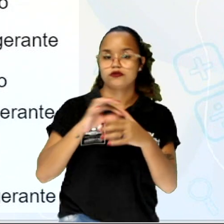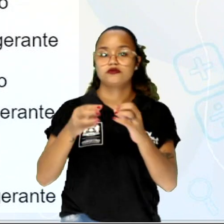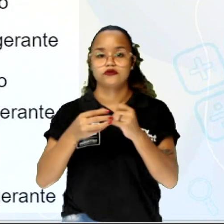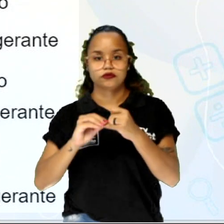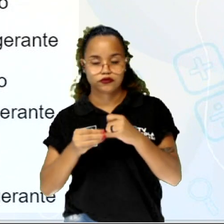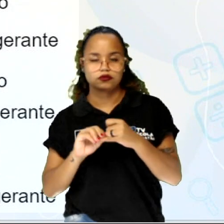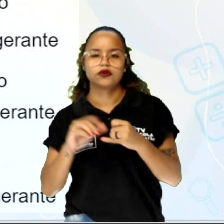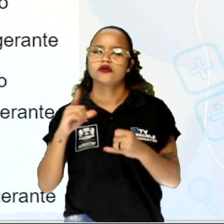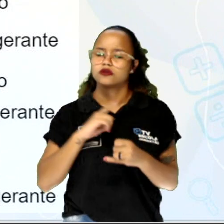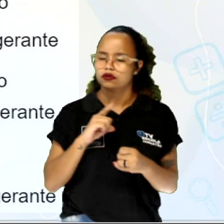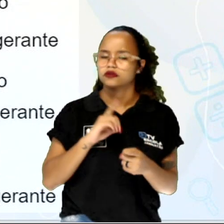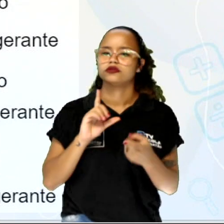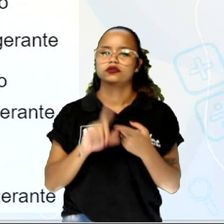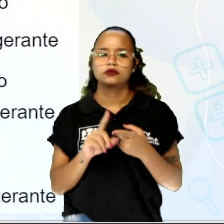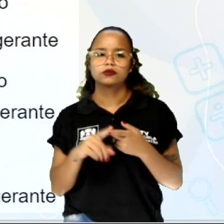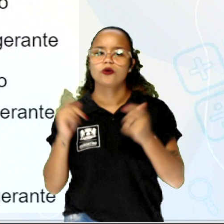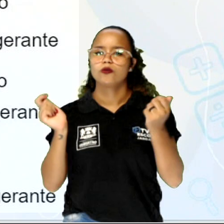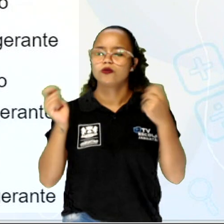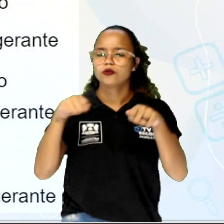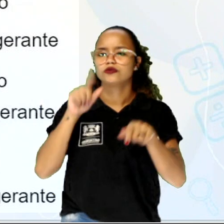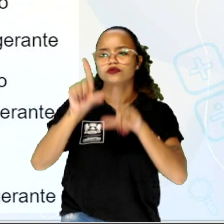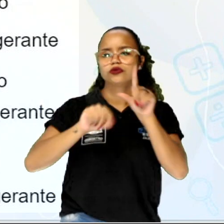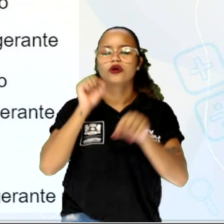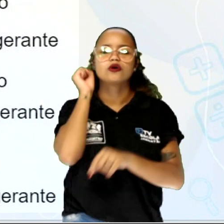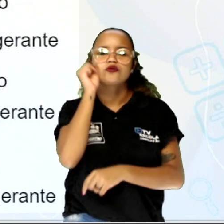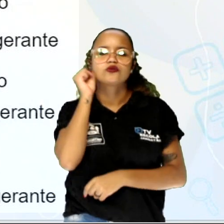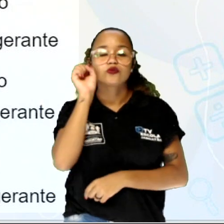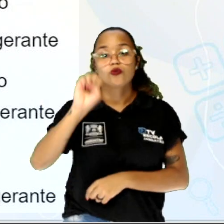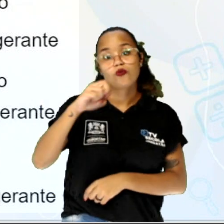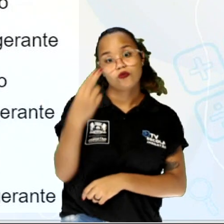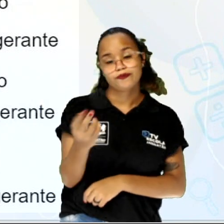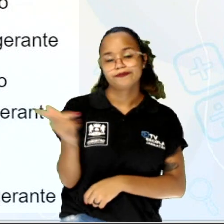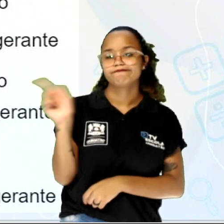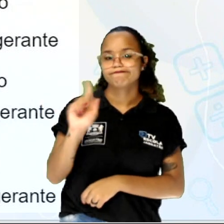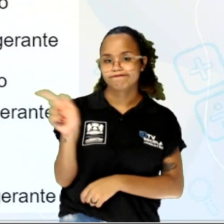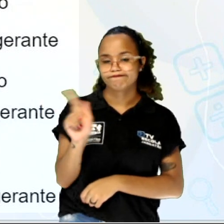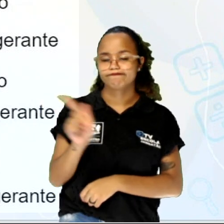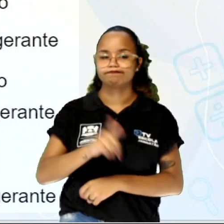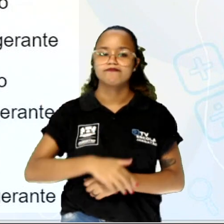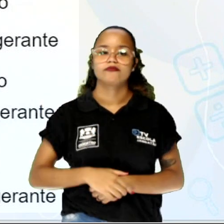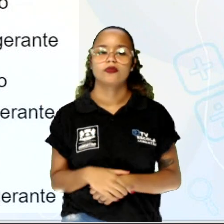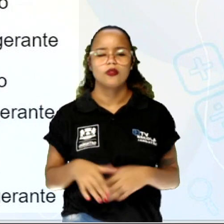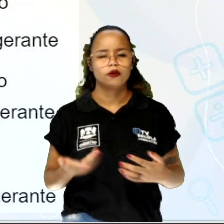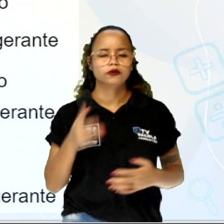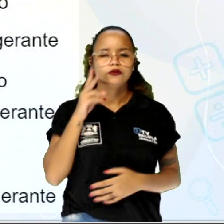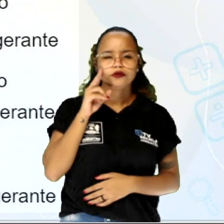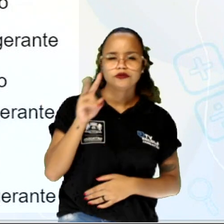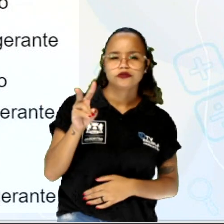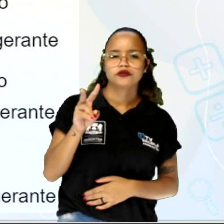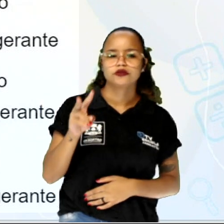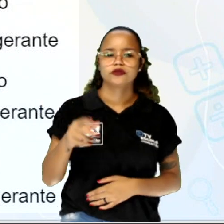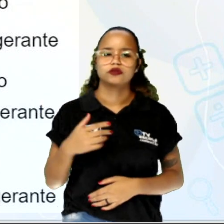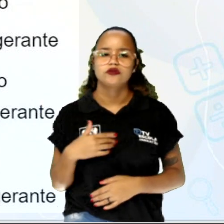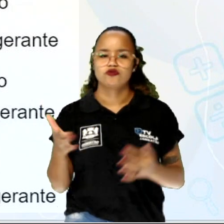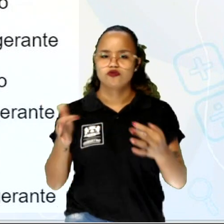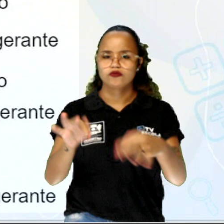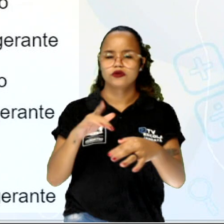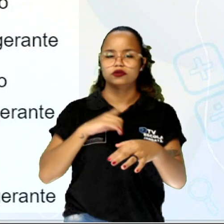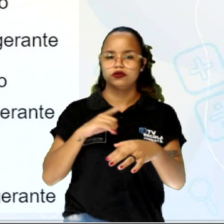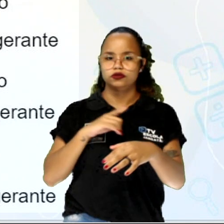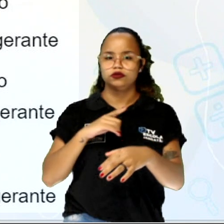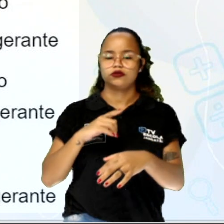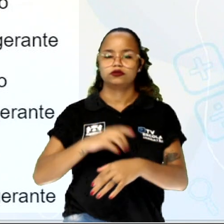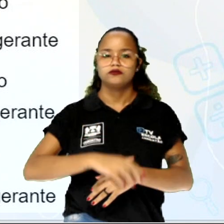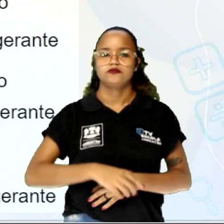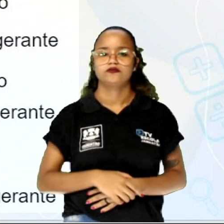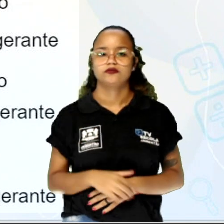a possibilidade de escolher suco ou refrigerante. Então se você olhar lá no final desse diagrama de